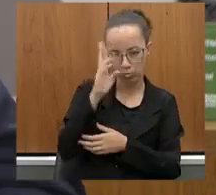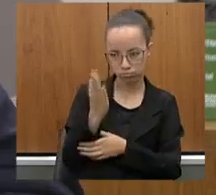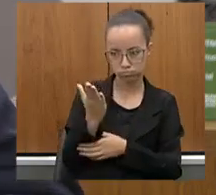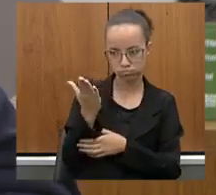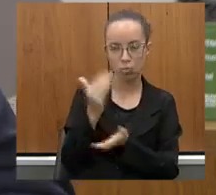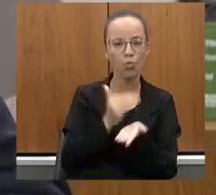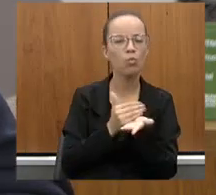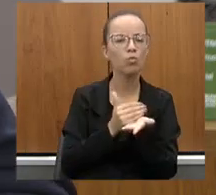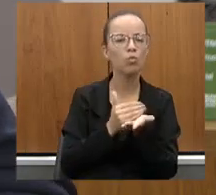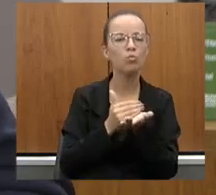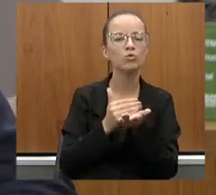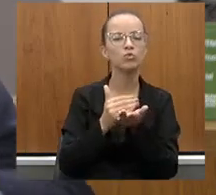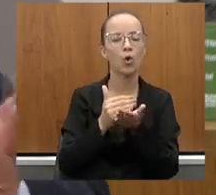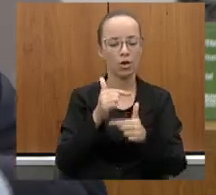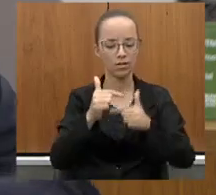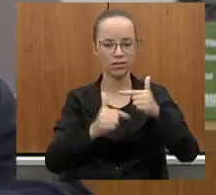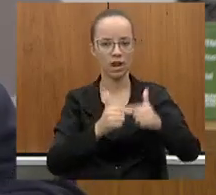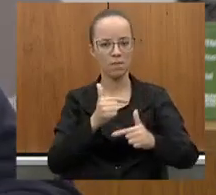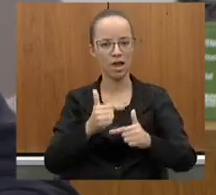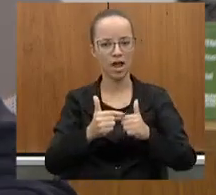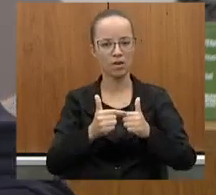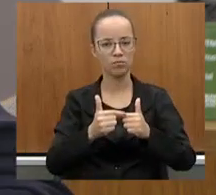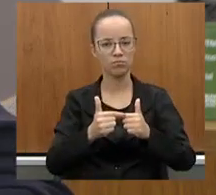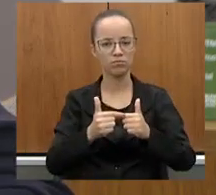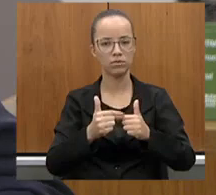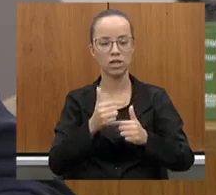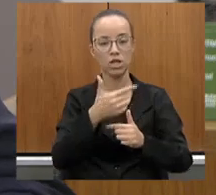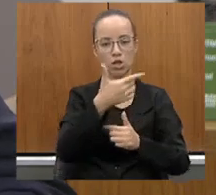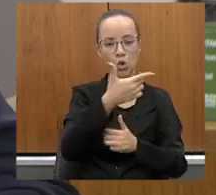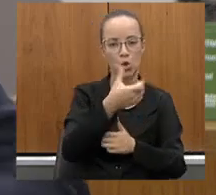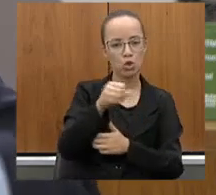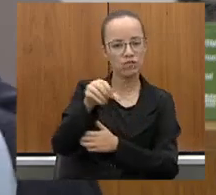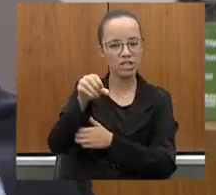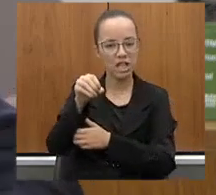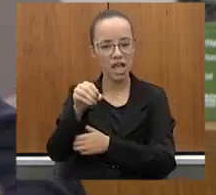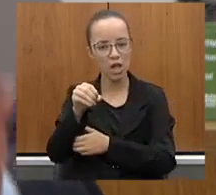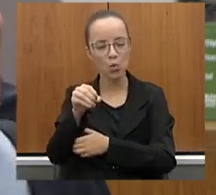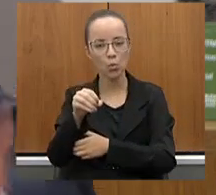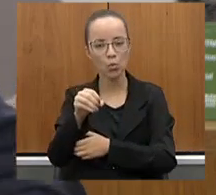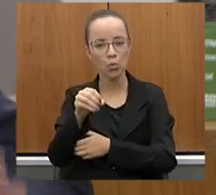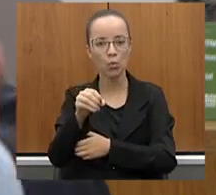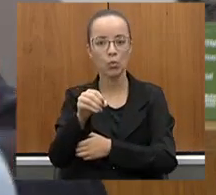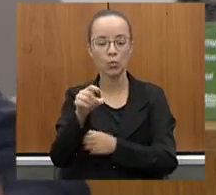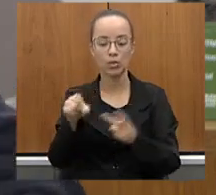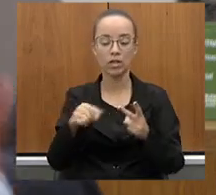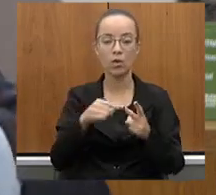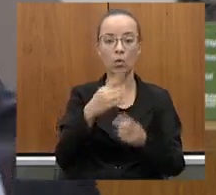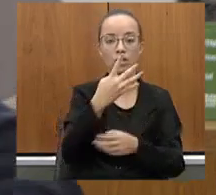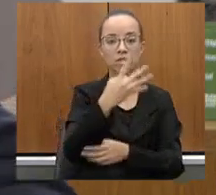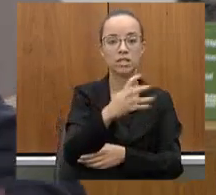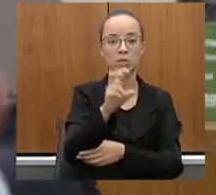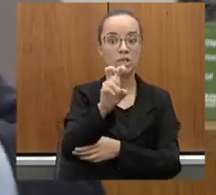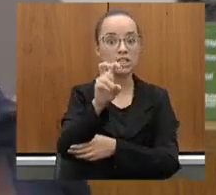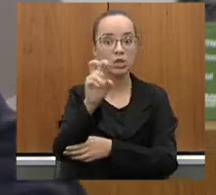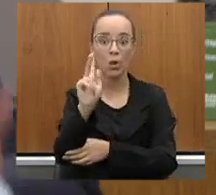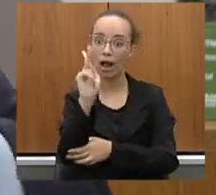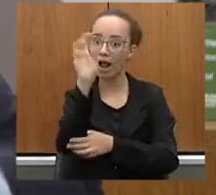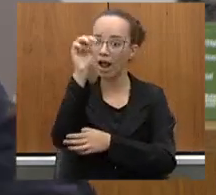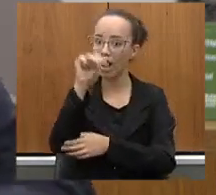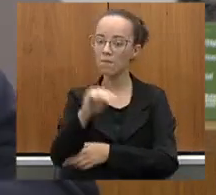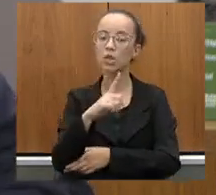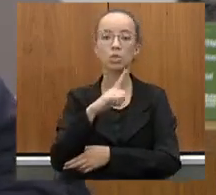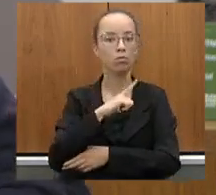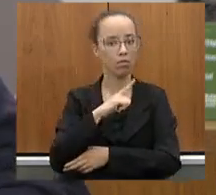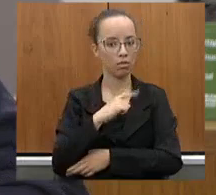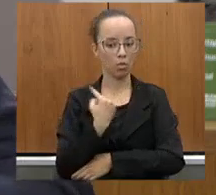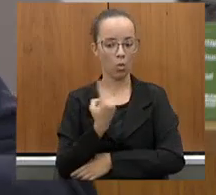essa grande tarefa pela concessão da 290 de 455 quilômetros que temos na